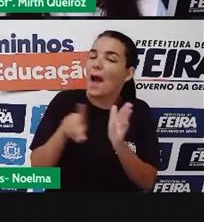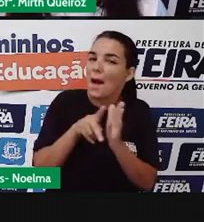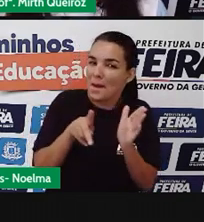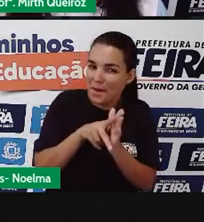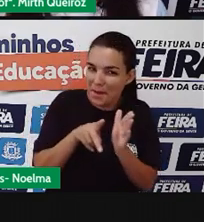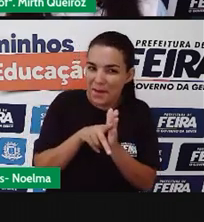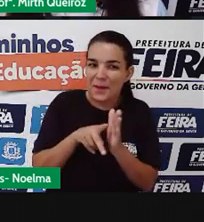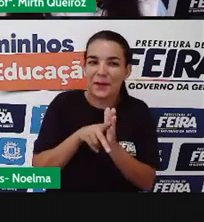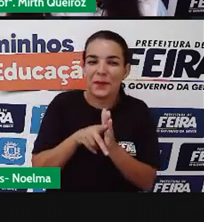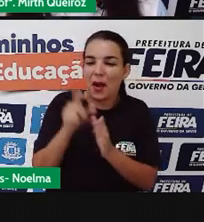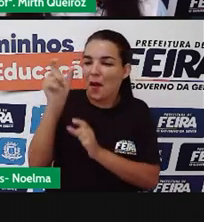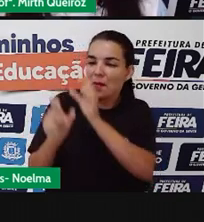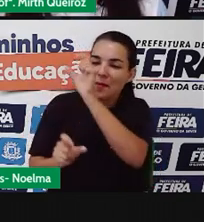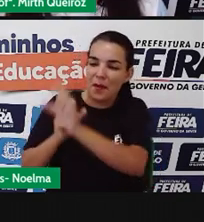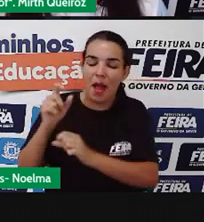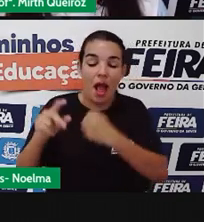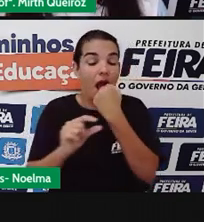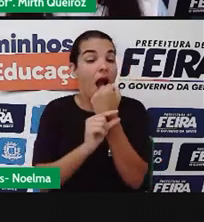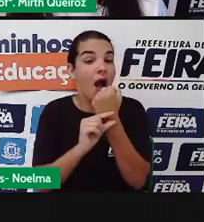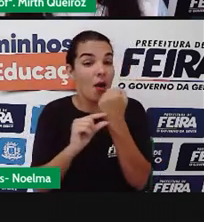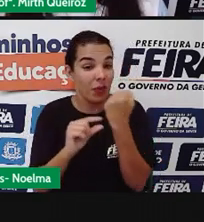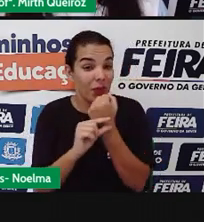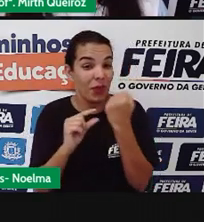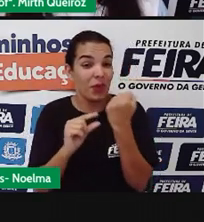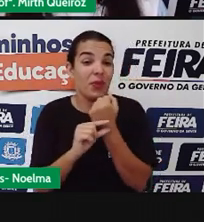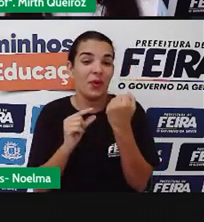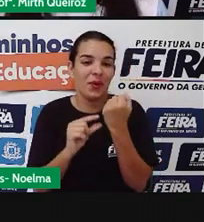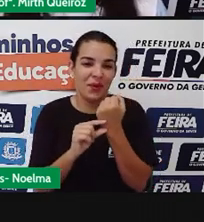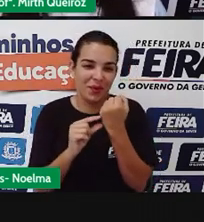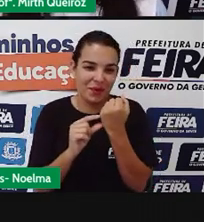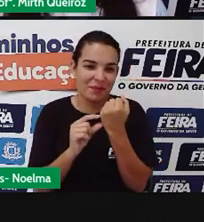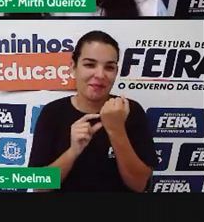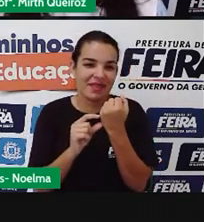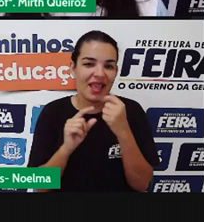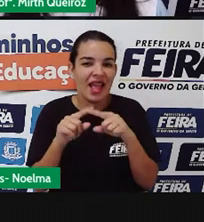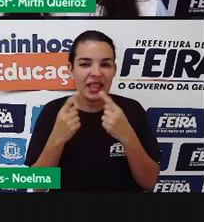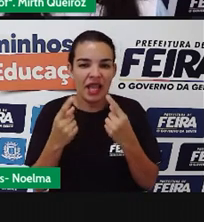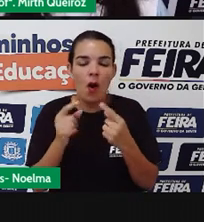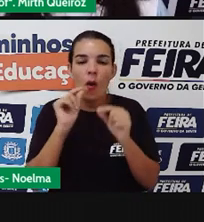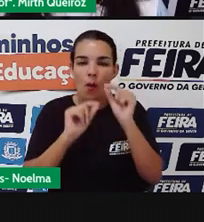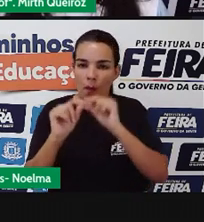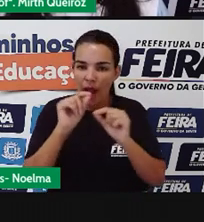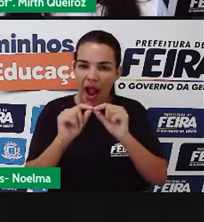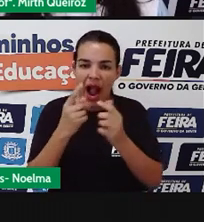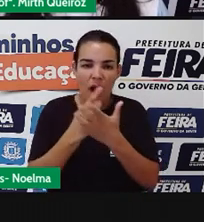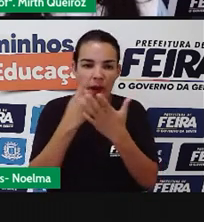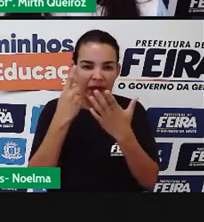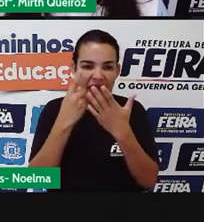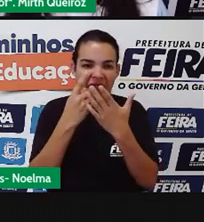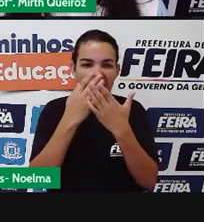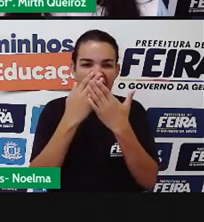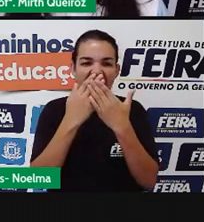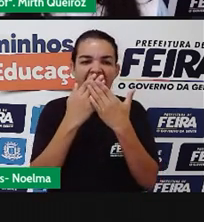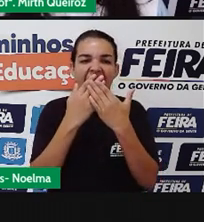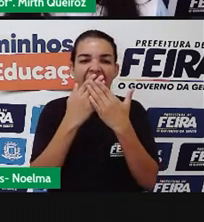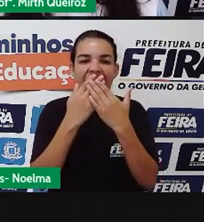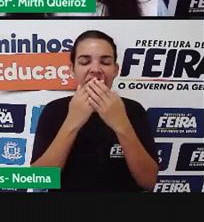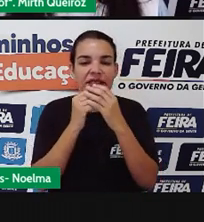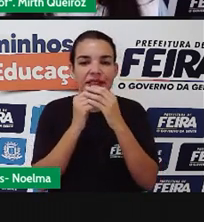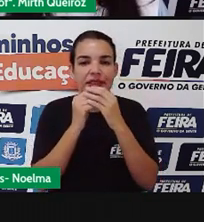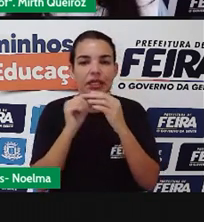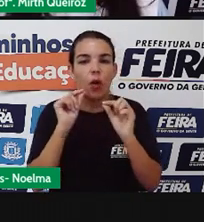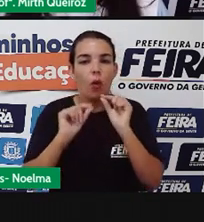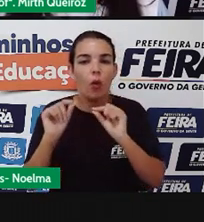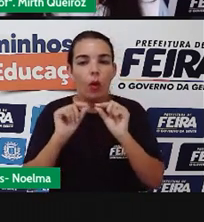personagem aí da história. O autor, na verdade, ele é piloto também. Esse autor, ele